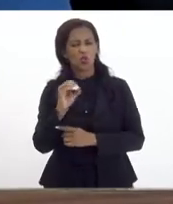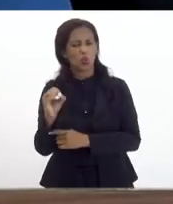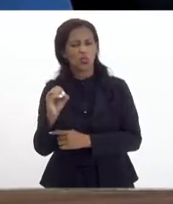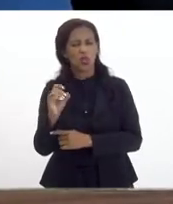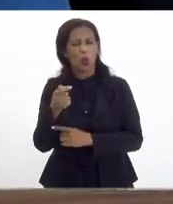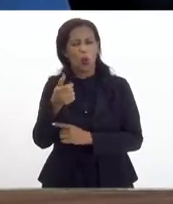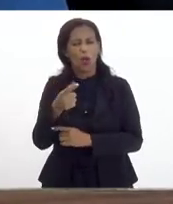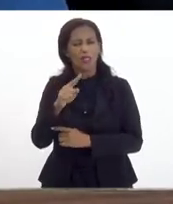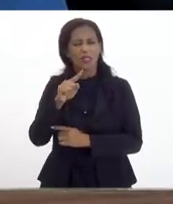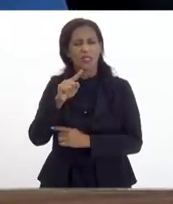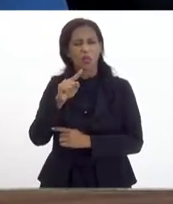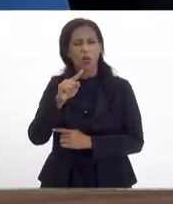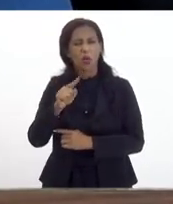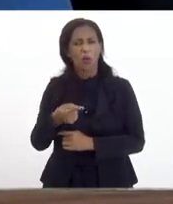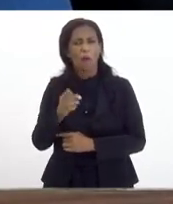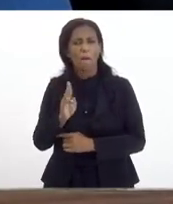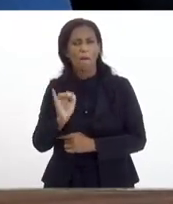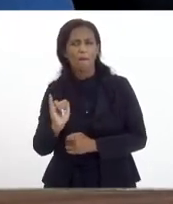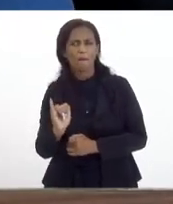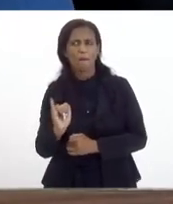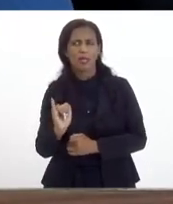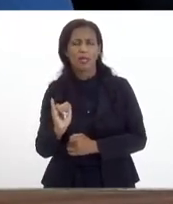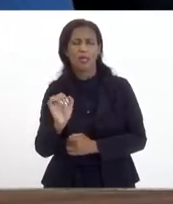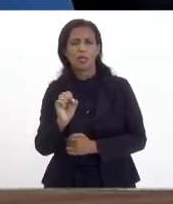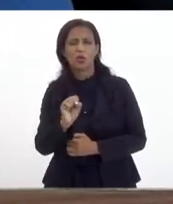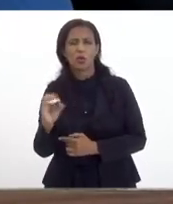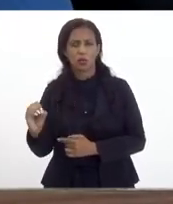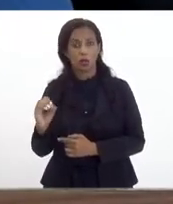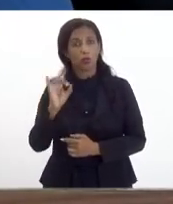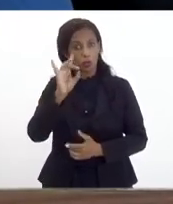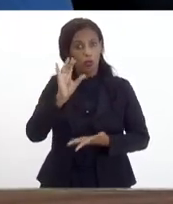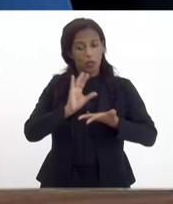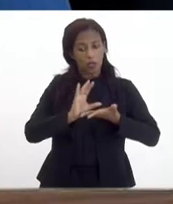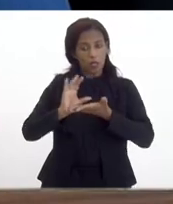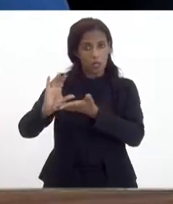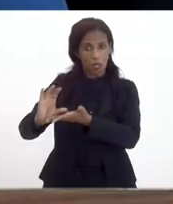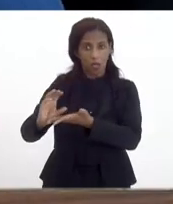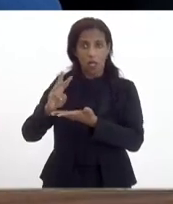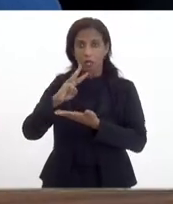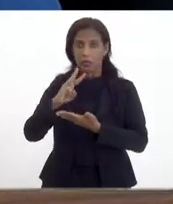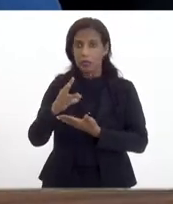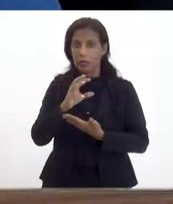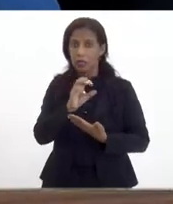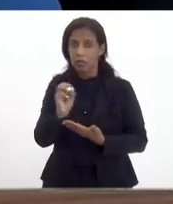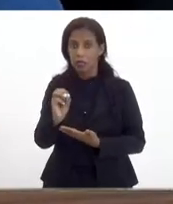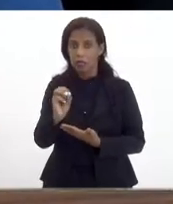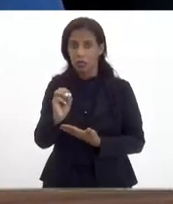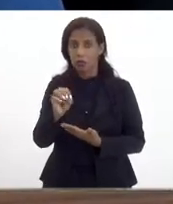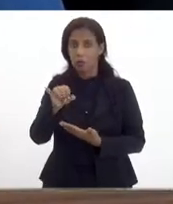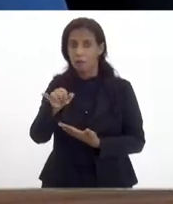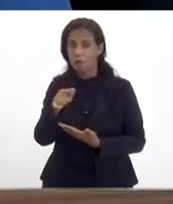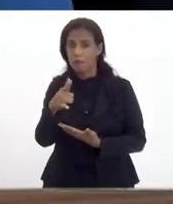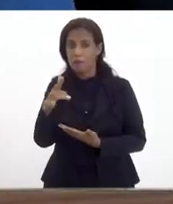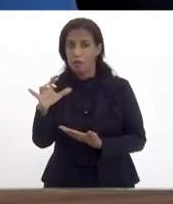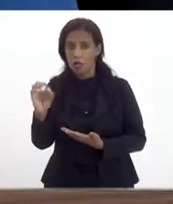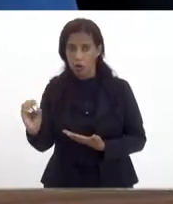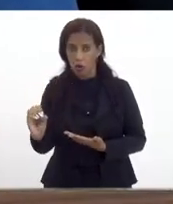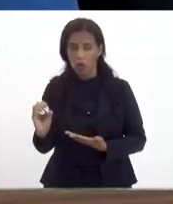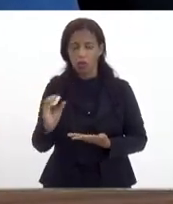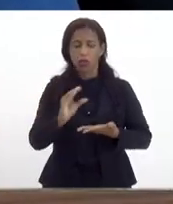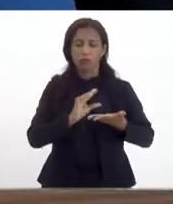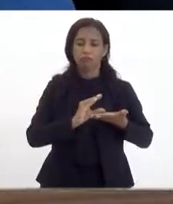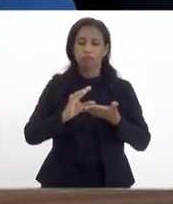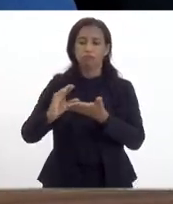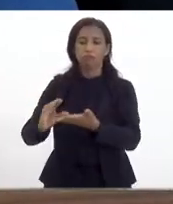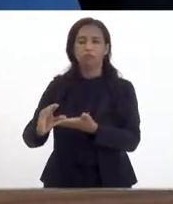chegar a 1.800 mas o fato é que desses recursos 300 milhões o ministro Tarciso está levando para